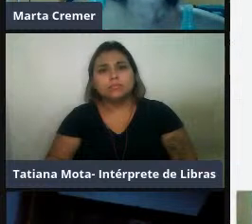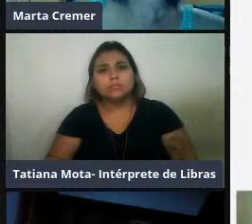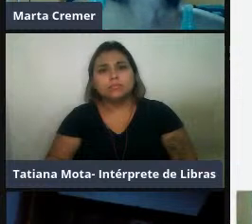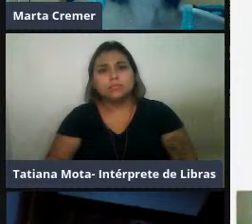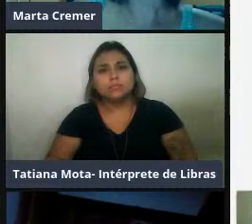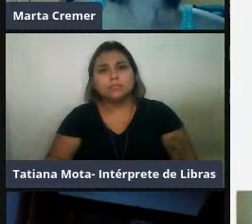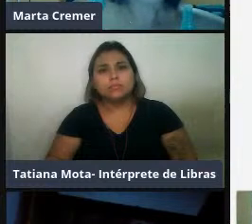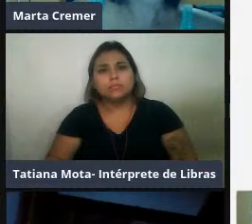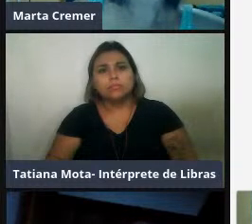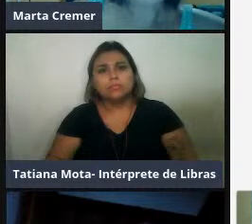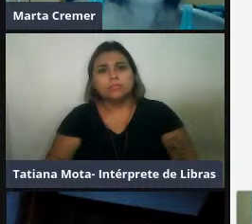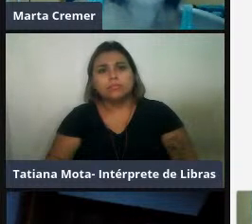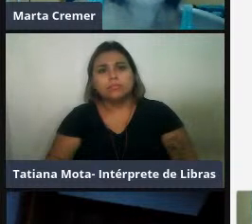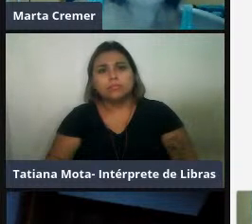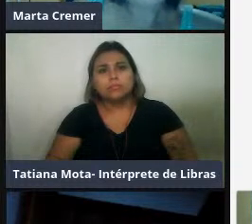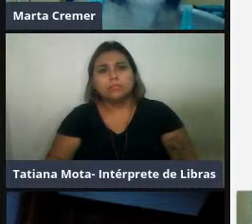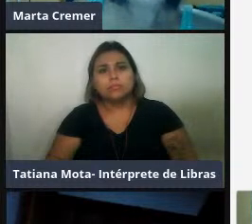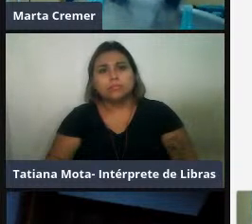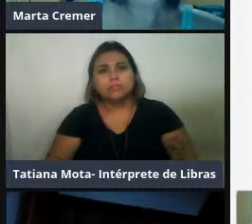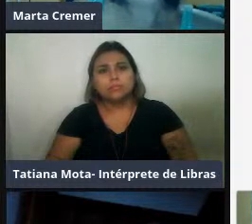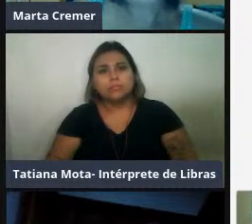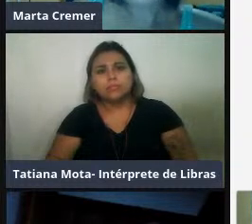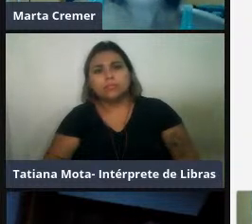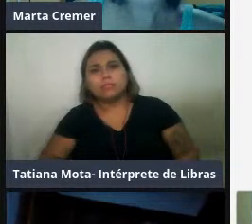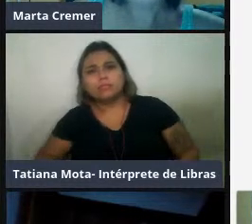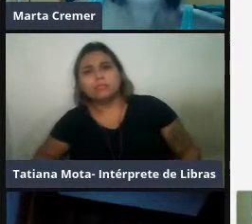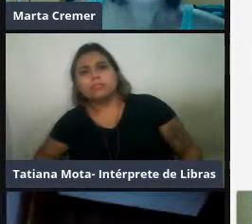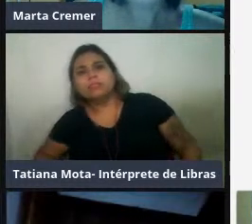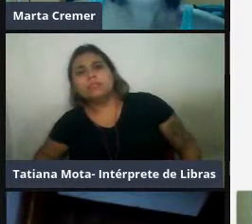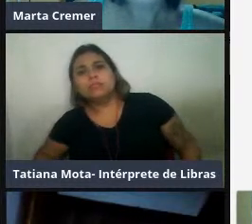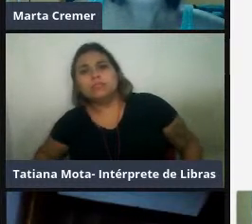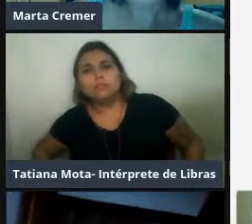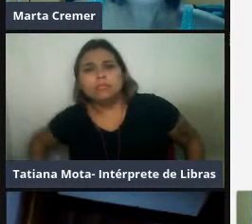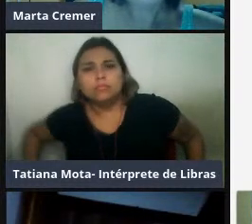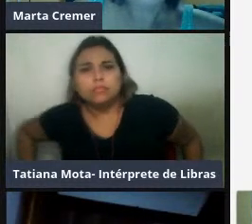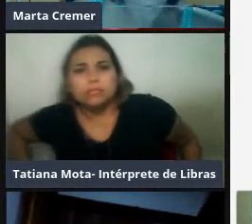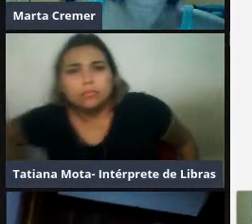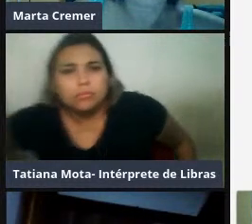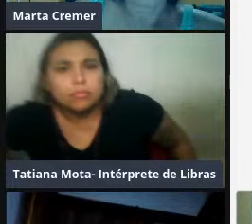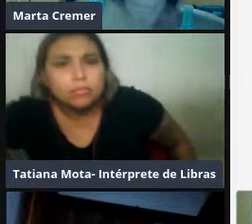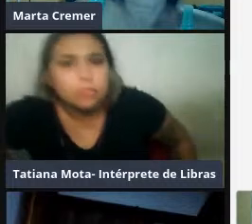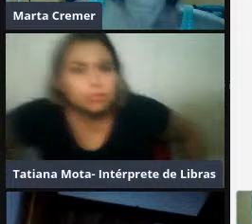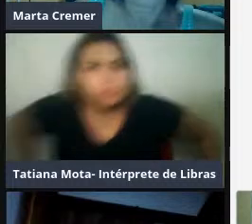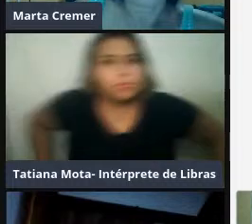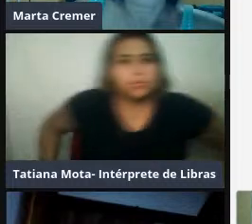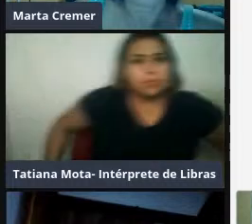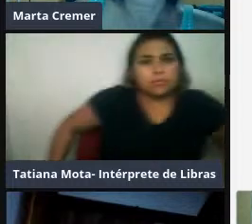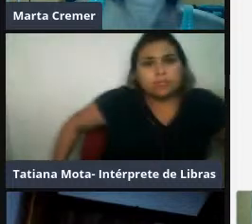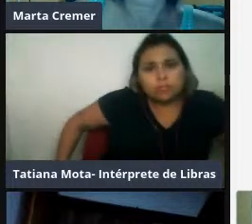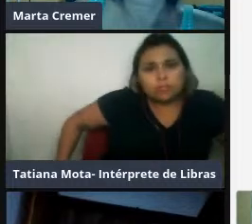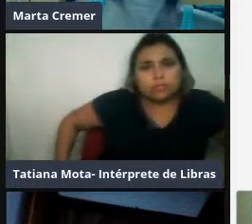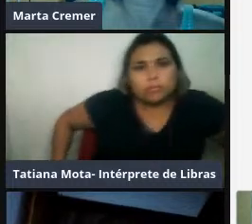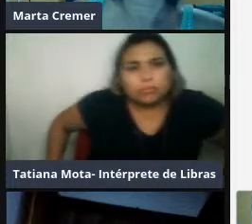Eu não sei se eu já tirei o compartilhamento. Pode clicar em parar a apresentação.